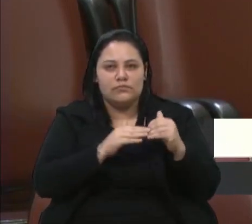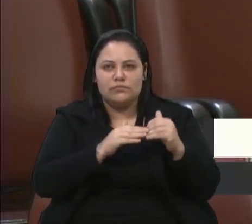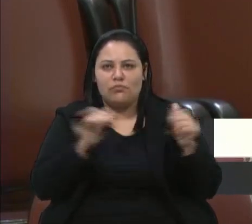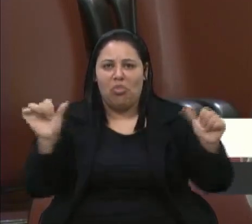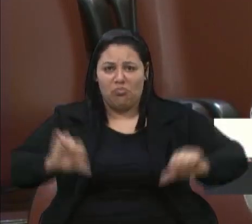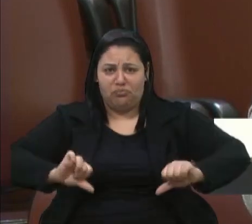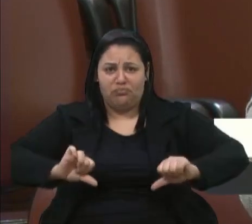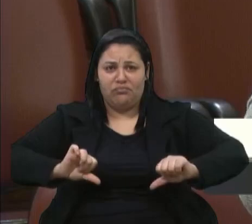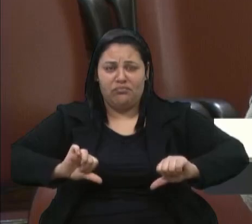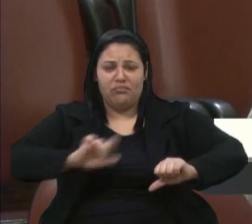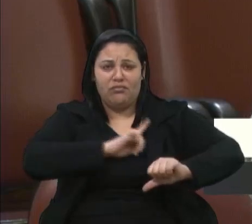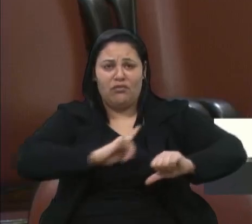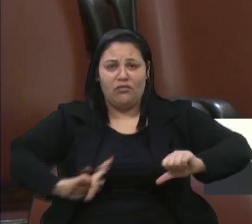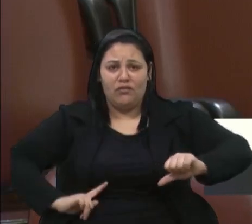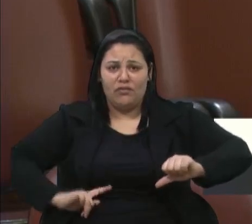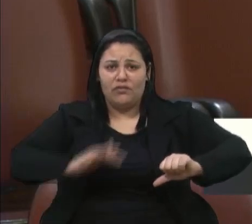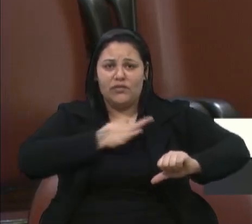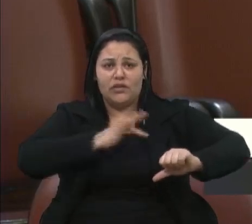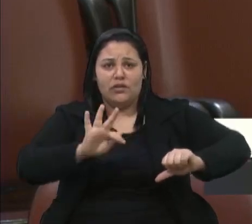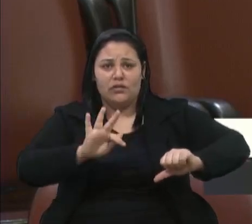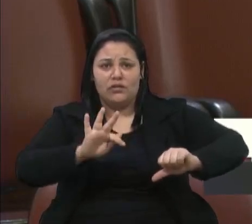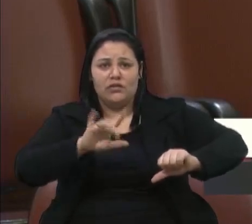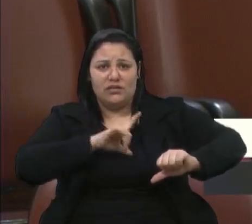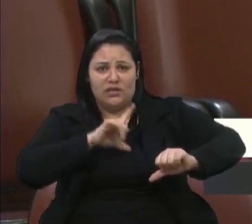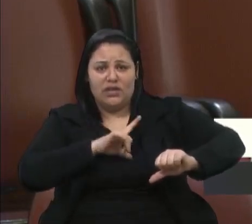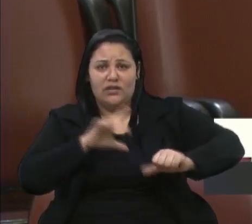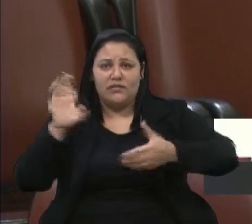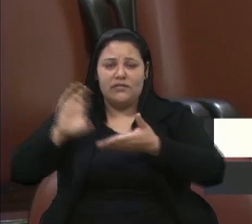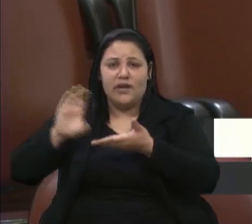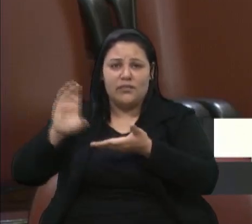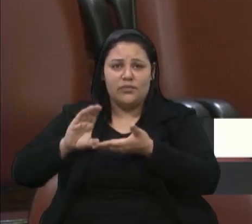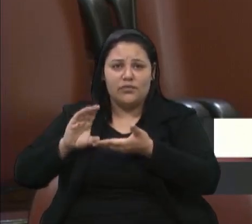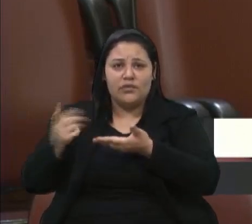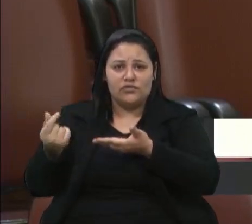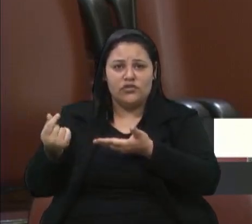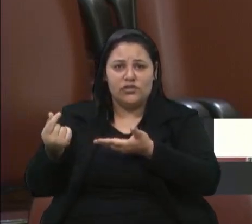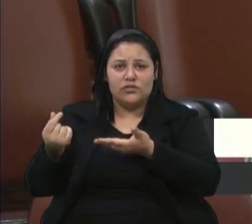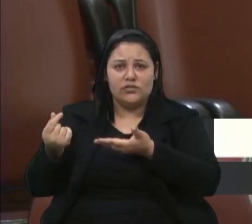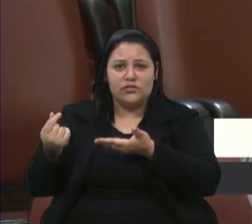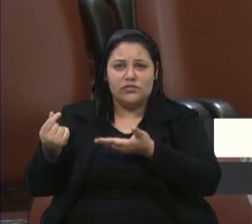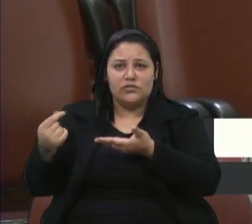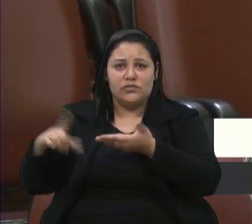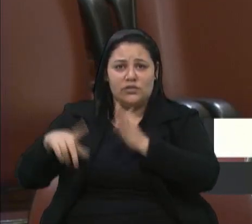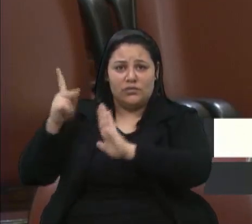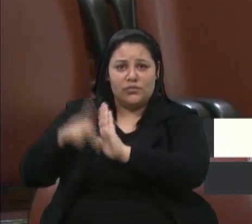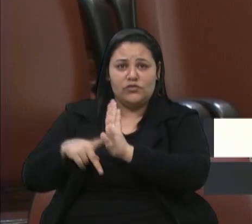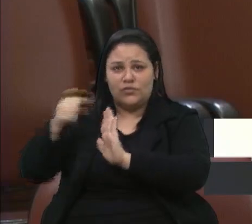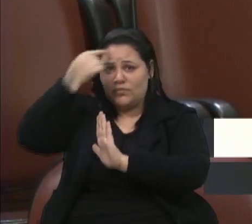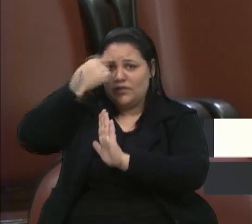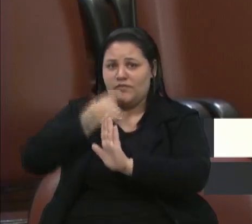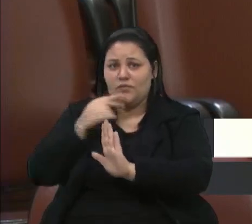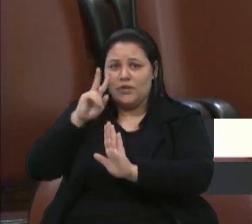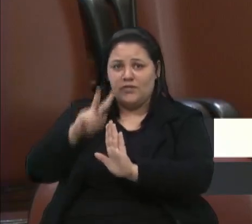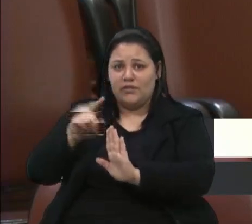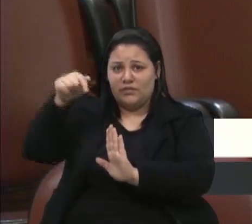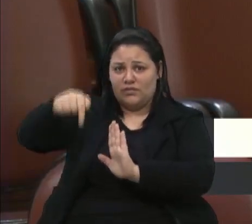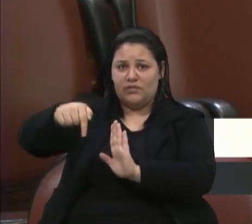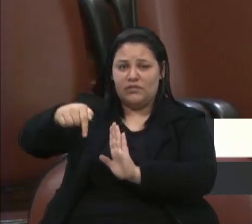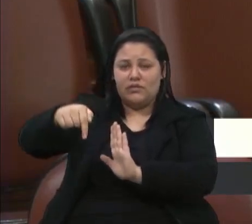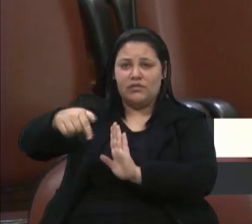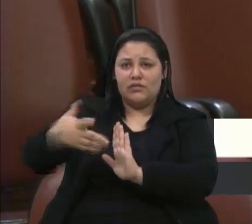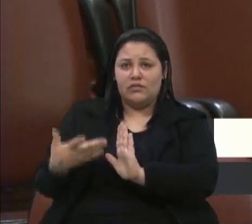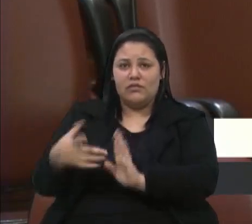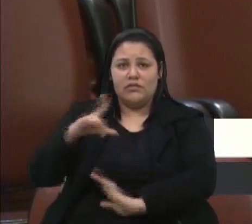governo federal tem verbas, tem recursos, tem um diagnóstico já do perfil? Nós temos 50